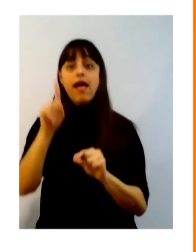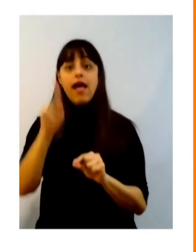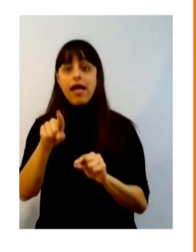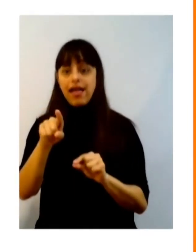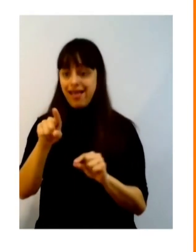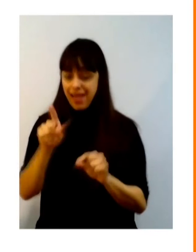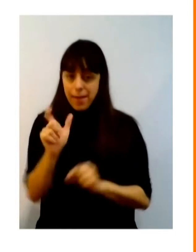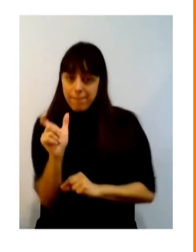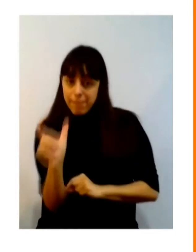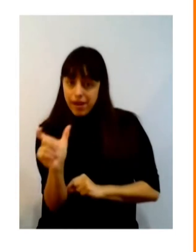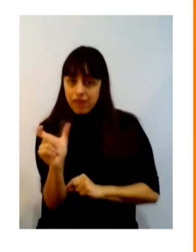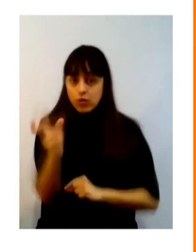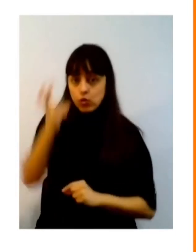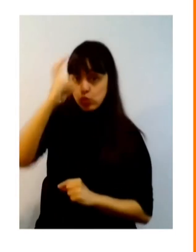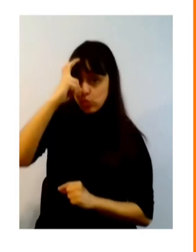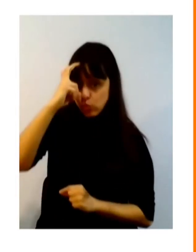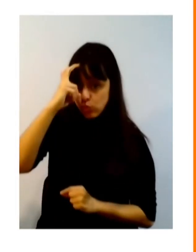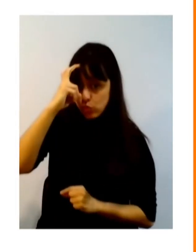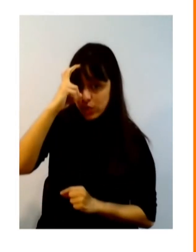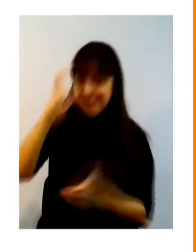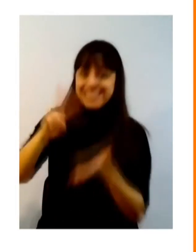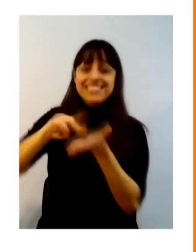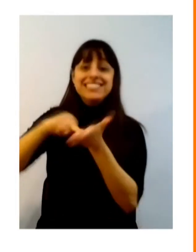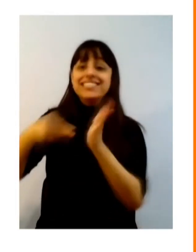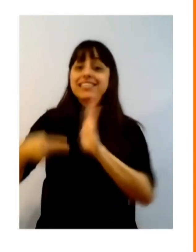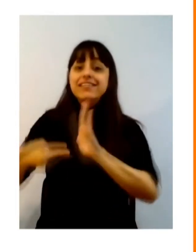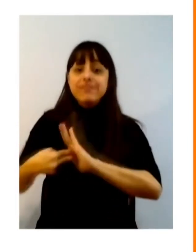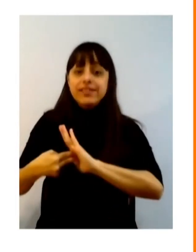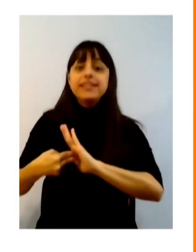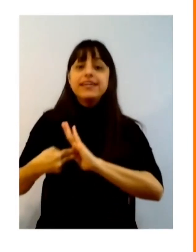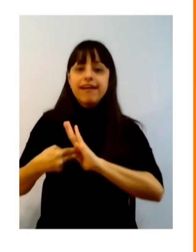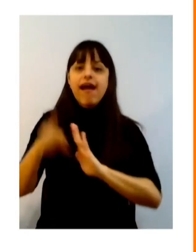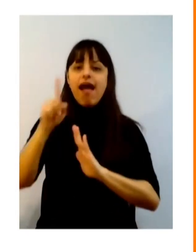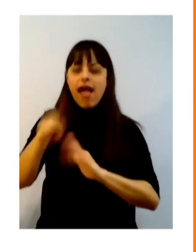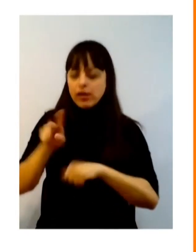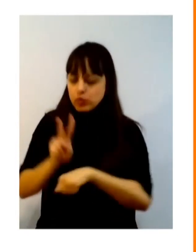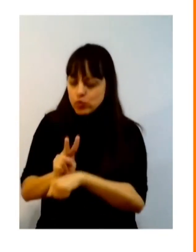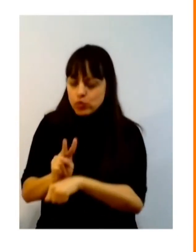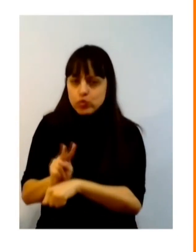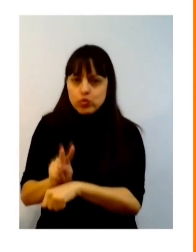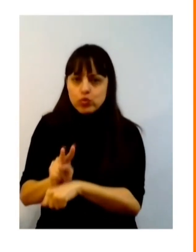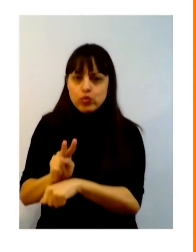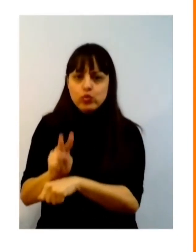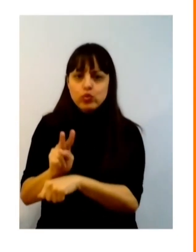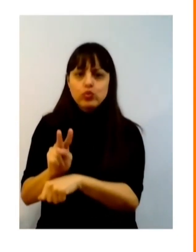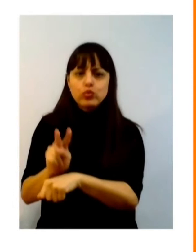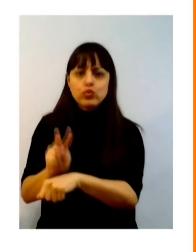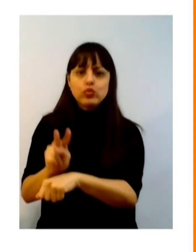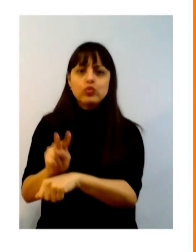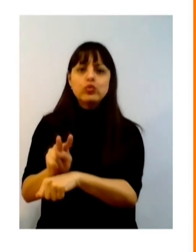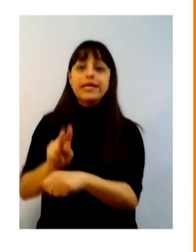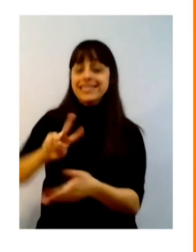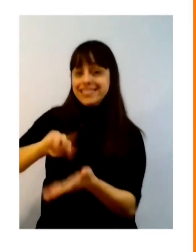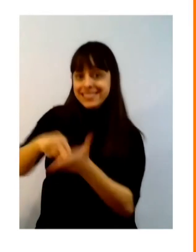ativo construído no termo cultura. Cultura significa cultivar. Hoje, mais do que nunca, é preciso